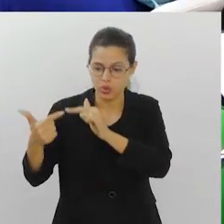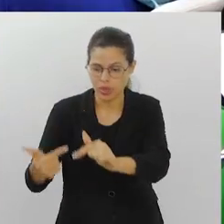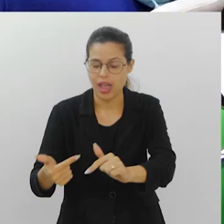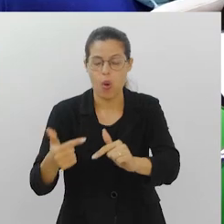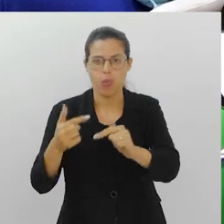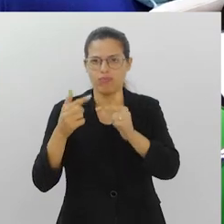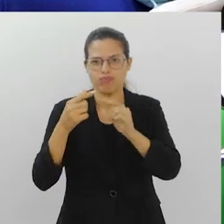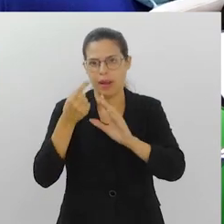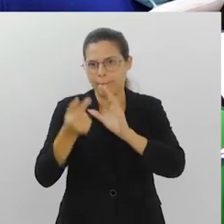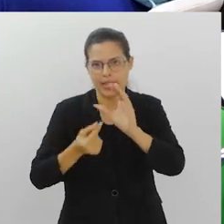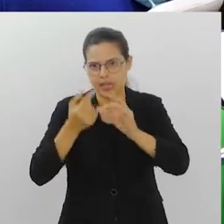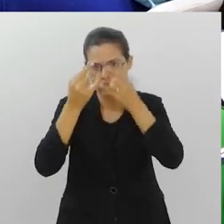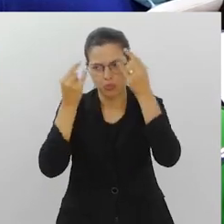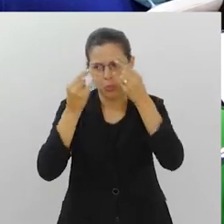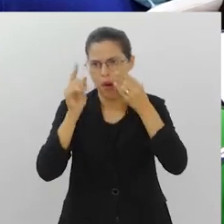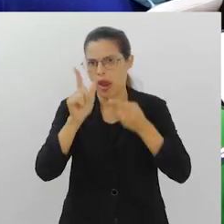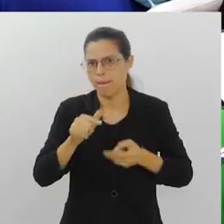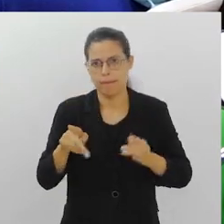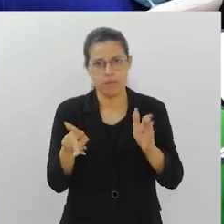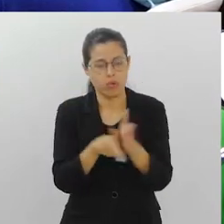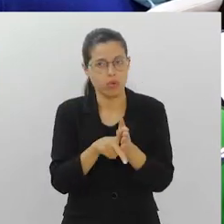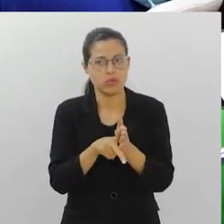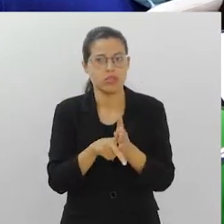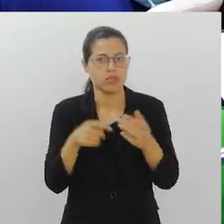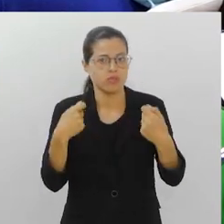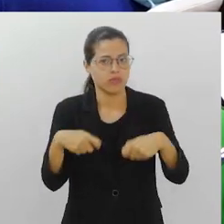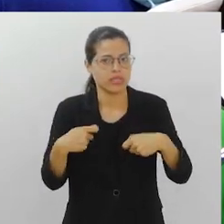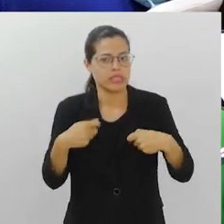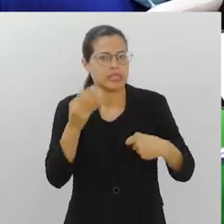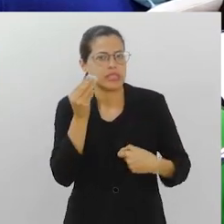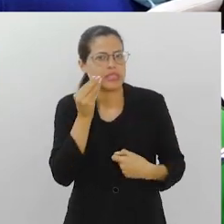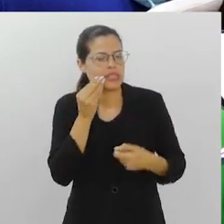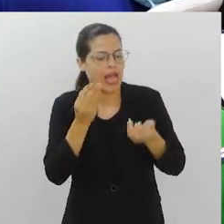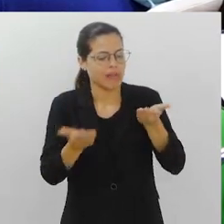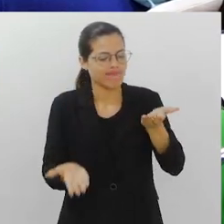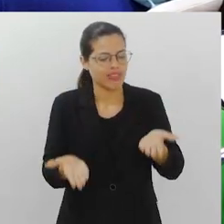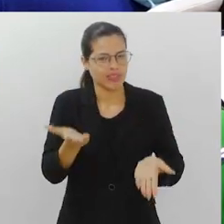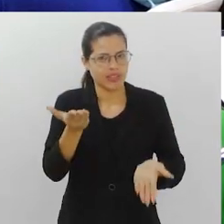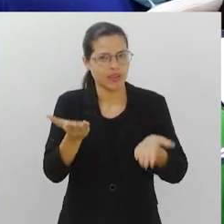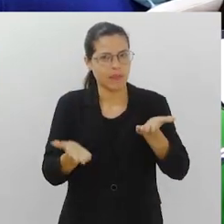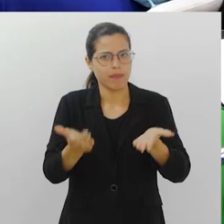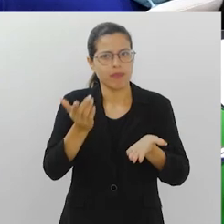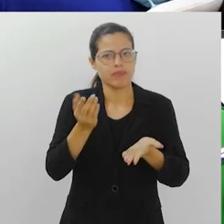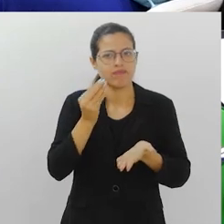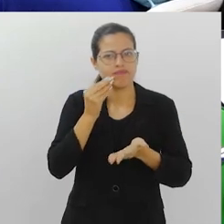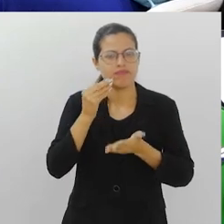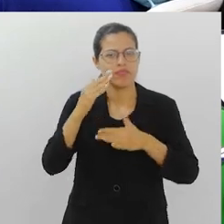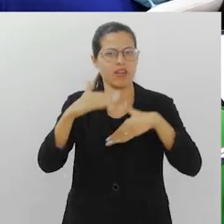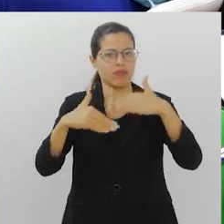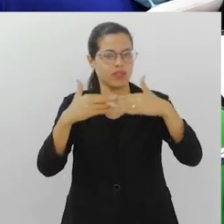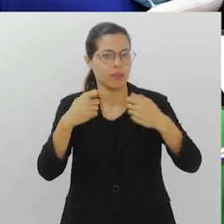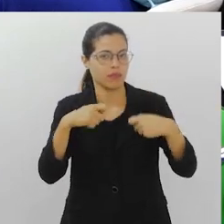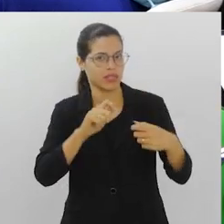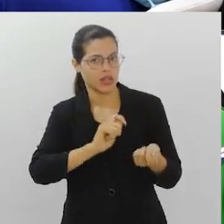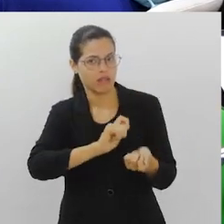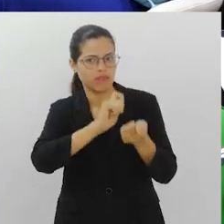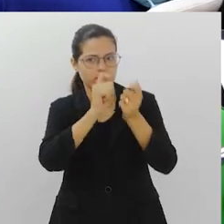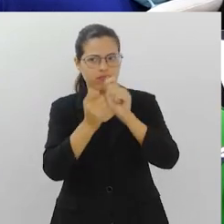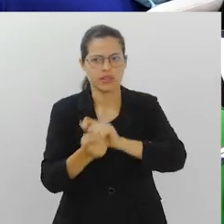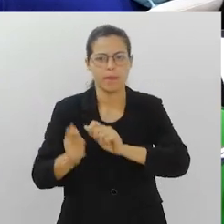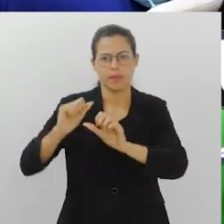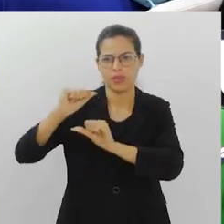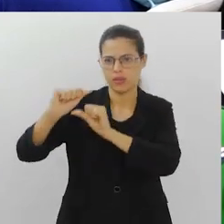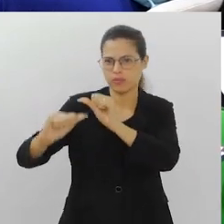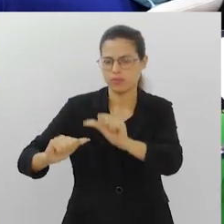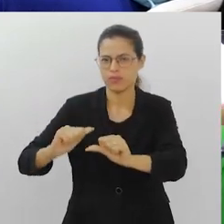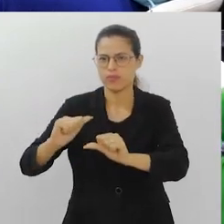verdade, fazer esse equilíbrio entre o que é o capitalismo selvagem e o é o capitalismo consciente, talvez a gente consiga avançar, porque a gente tem que se adaptar às mudanças que